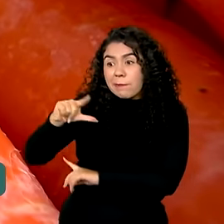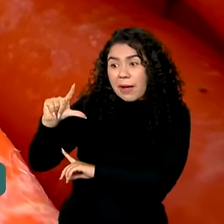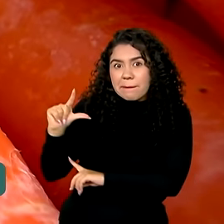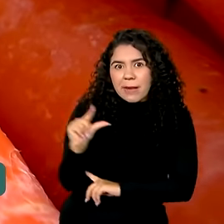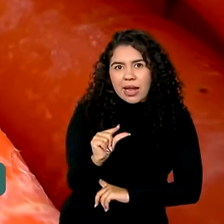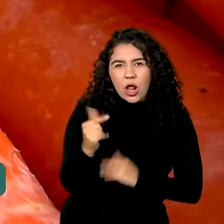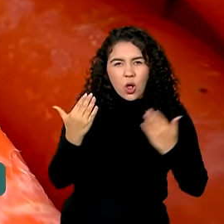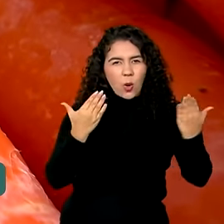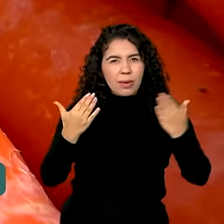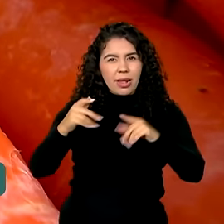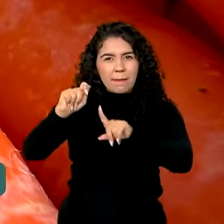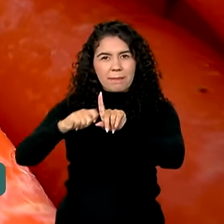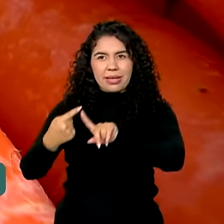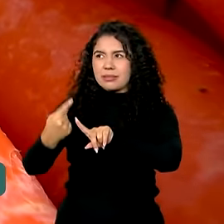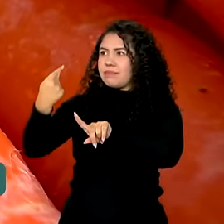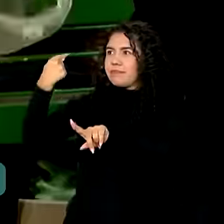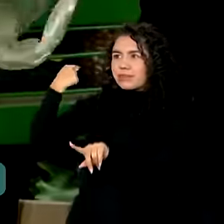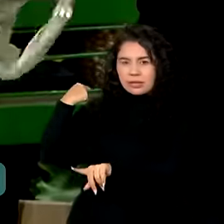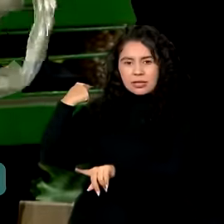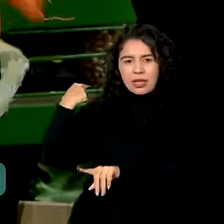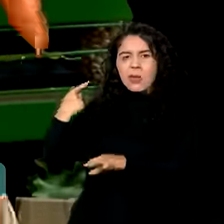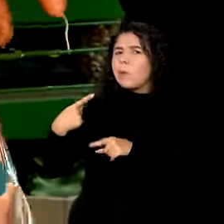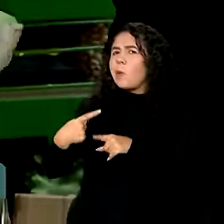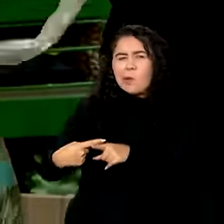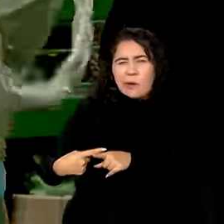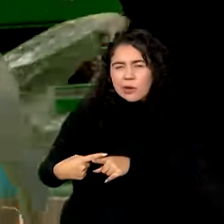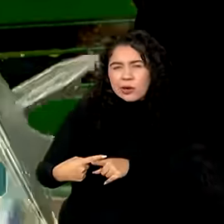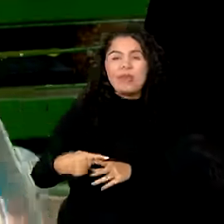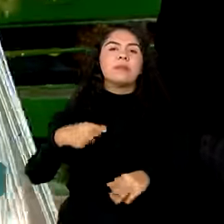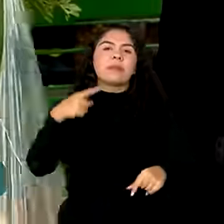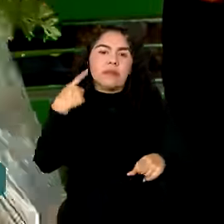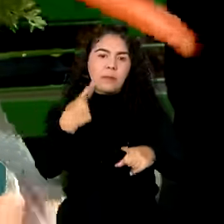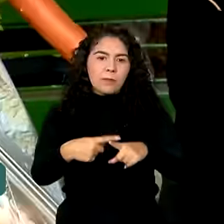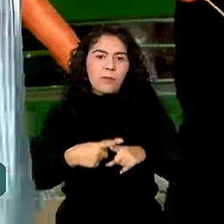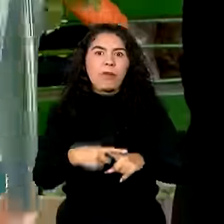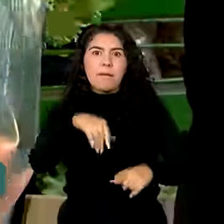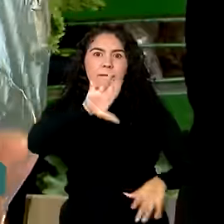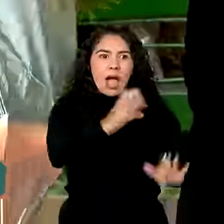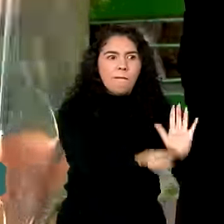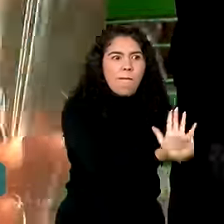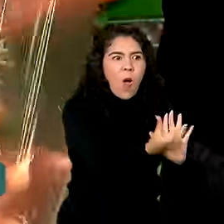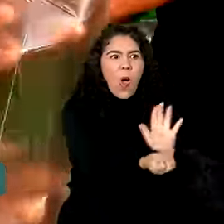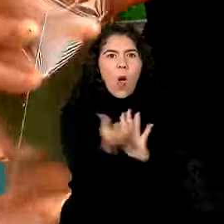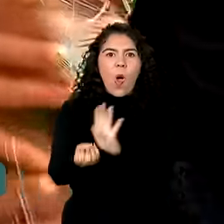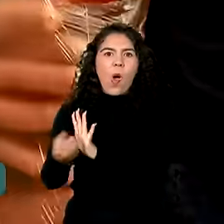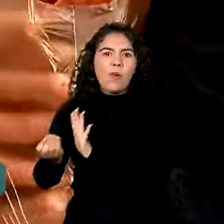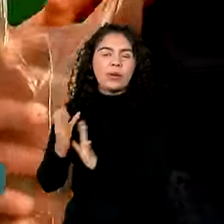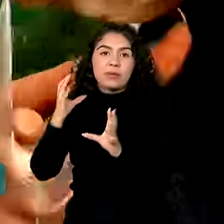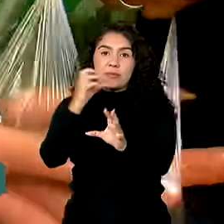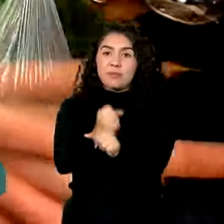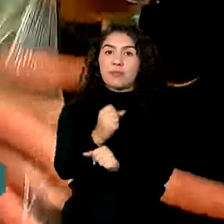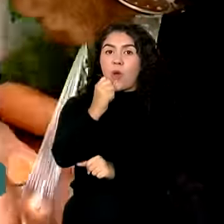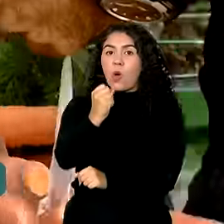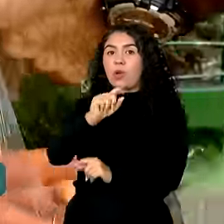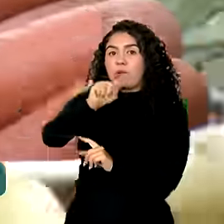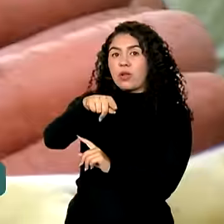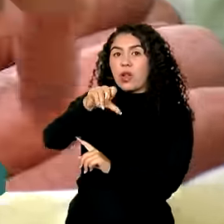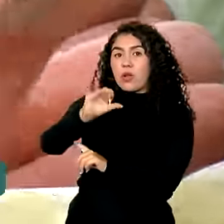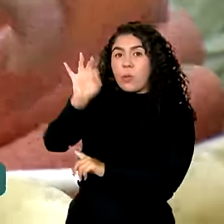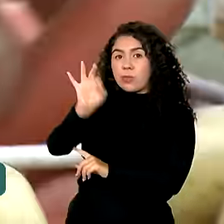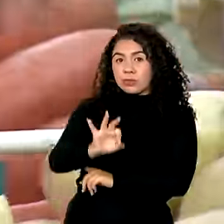com o mês anterior. Redução explicada pelo crescimento da produção em 8,9%.